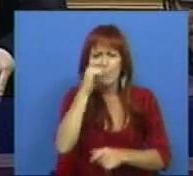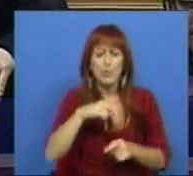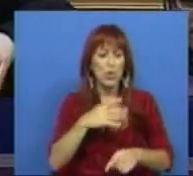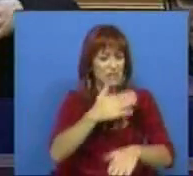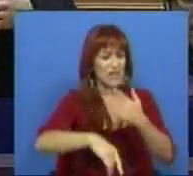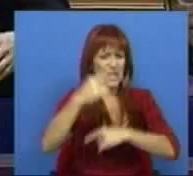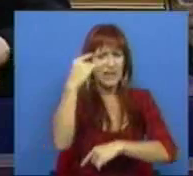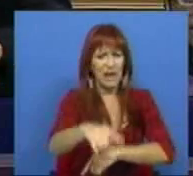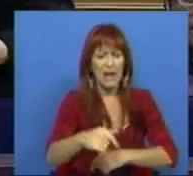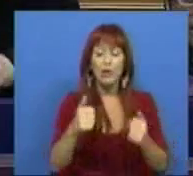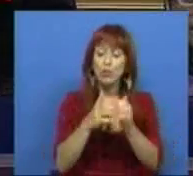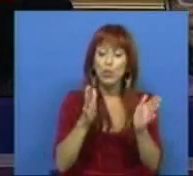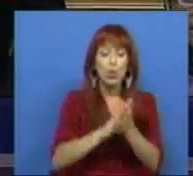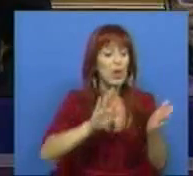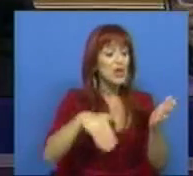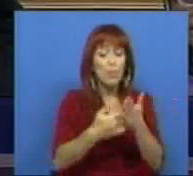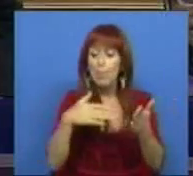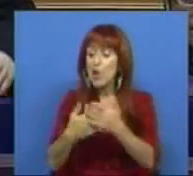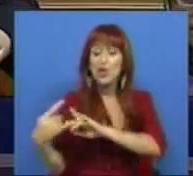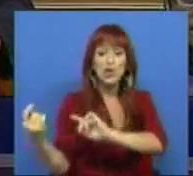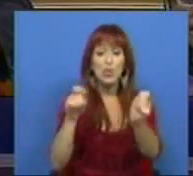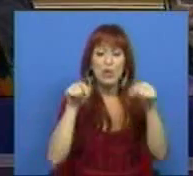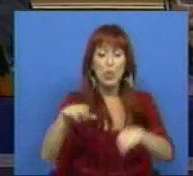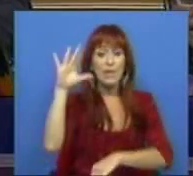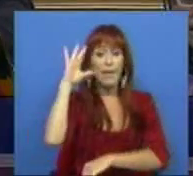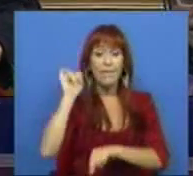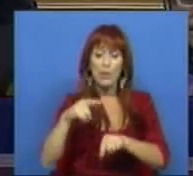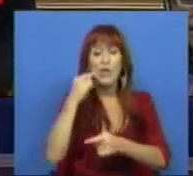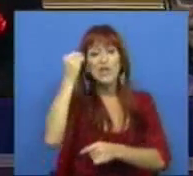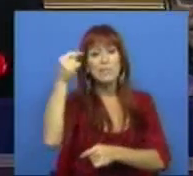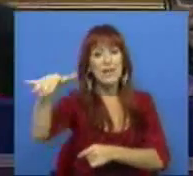portadoras de deficiência. Todas essas propostas poderão ser discutidas hoje à tarde na Especialidade.